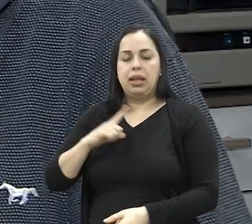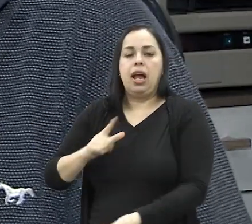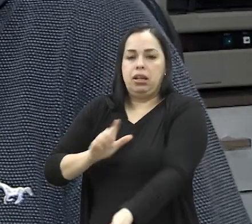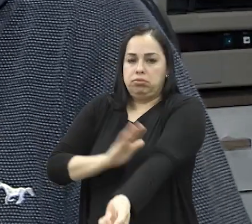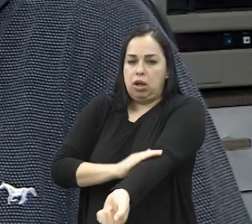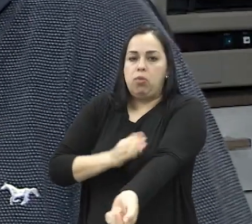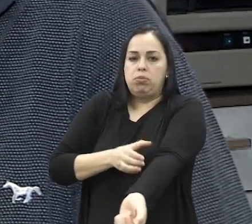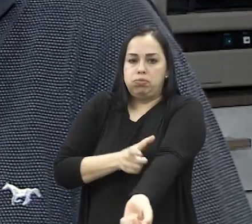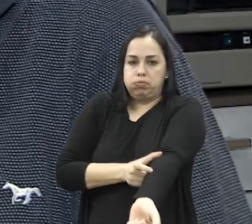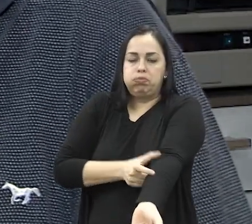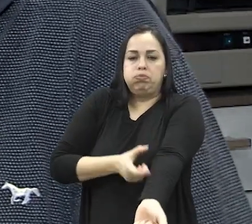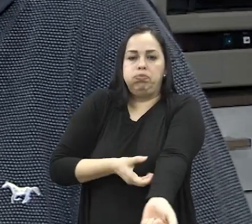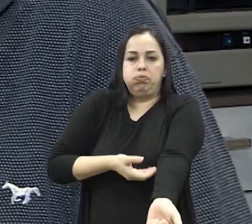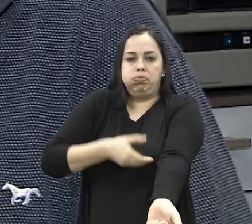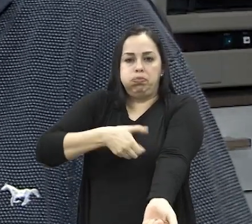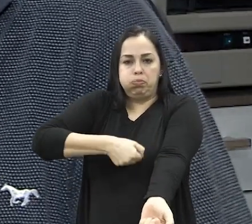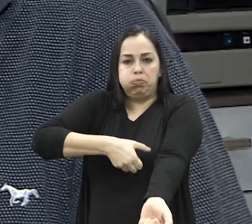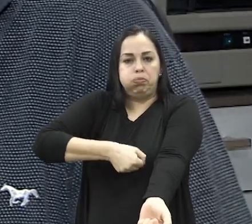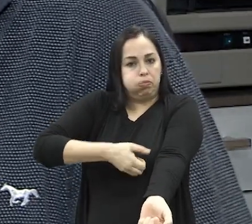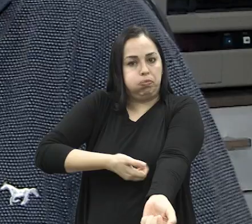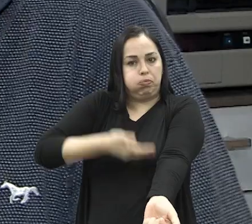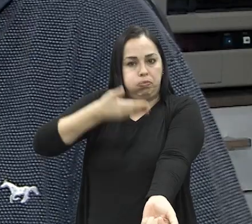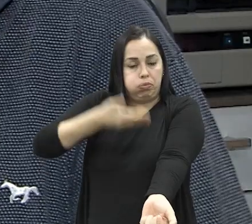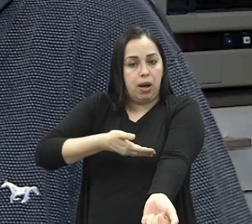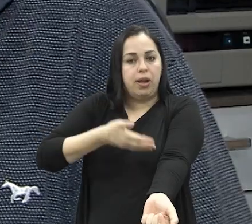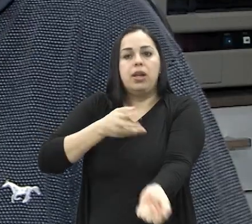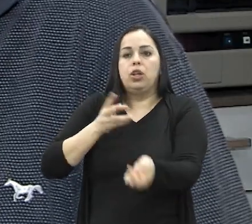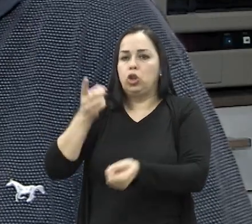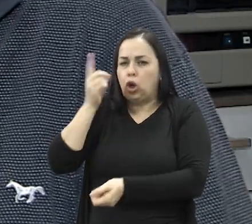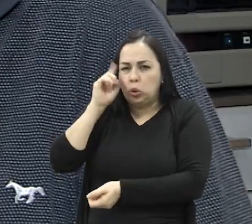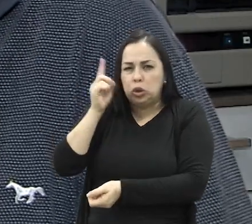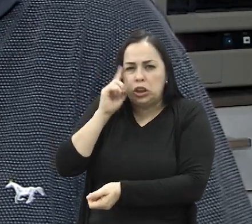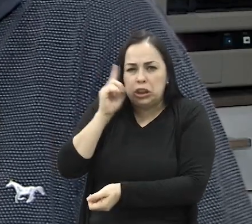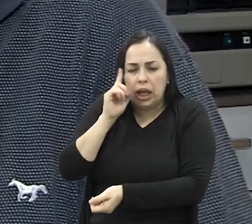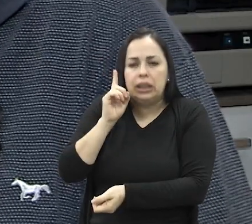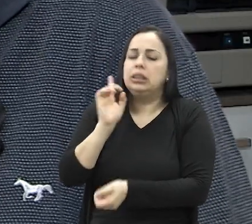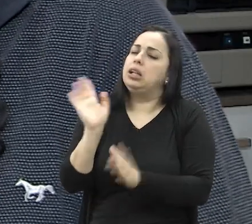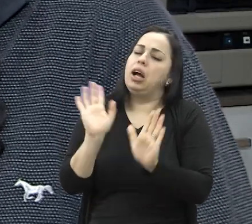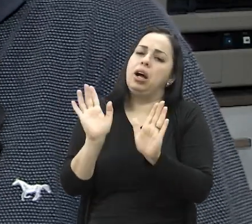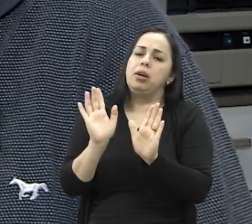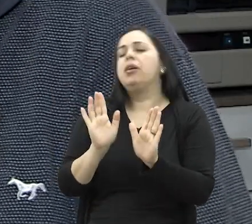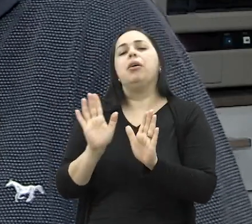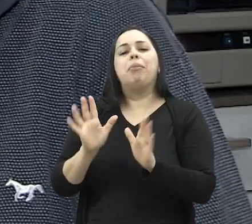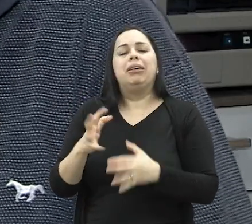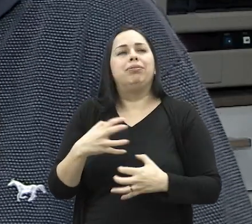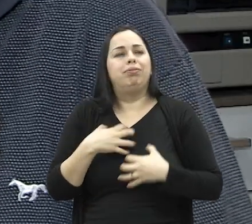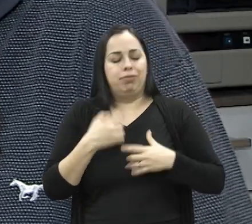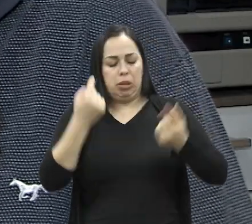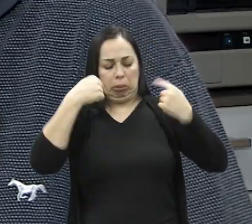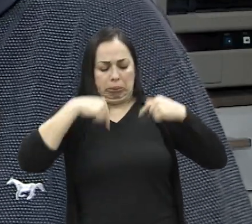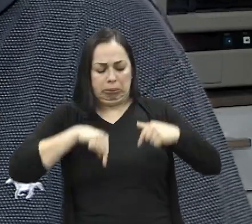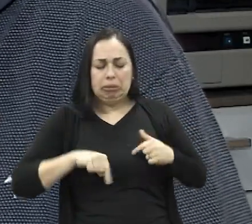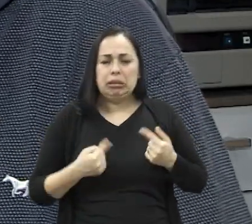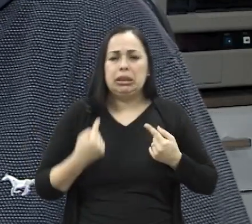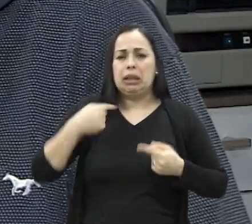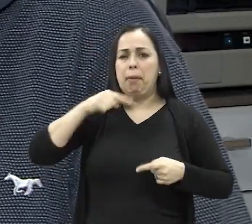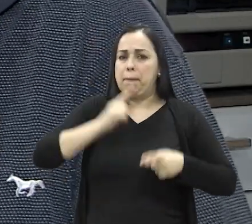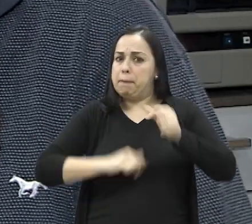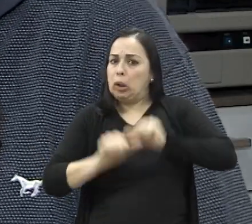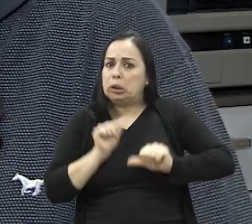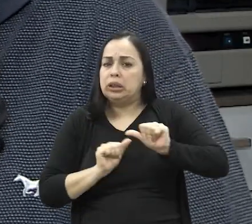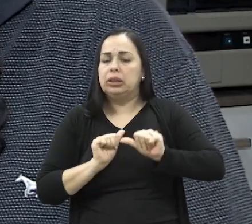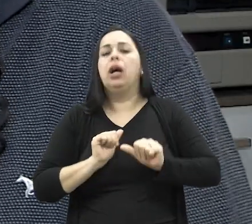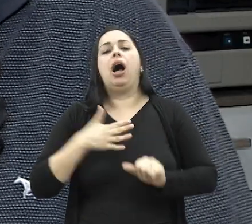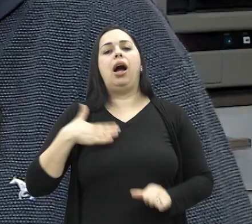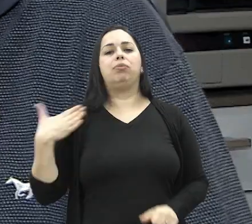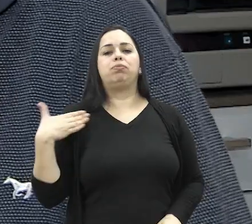Então, assim, eu tenho um aferidor, eu uso o aferidor constantemente. Eu não vou dizer para você que eu uso todo dia, né? Mas se eu sinto